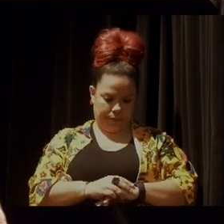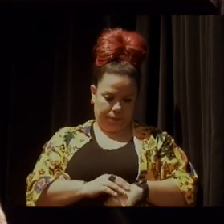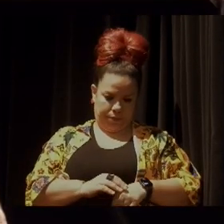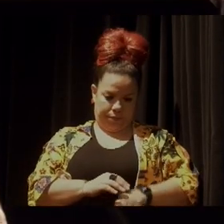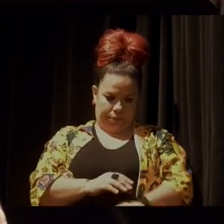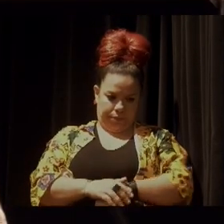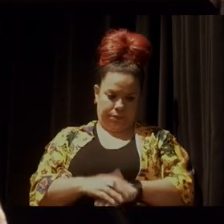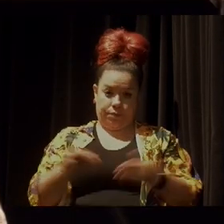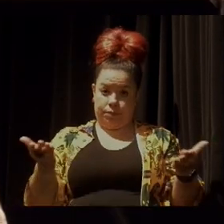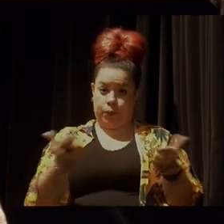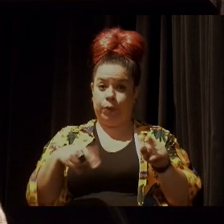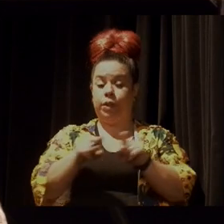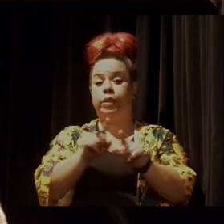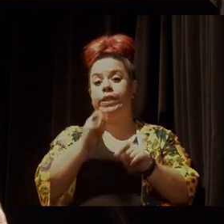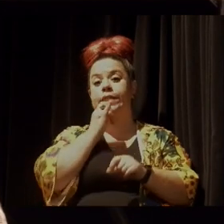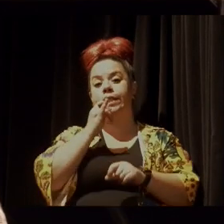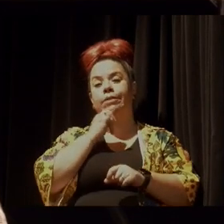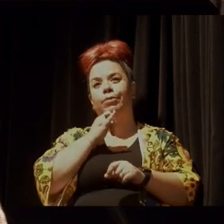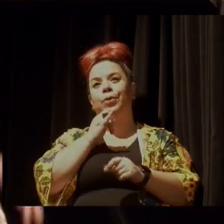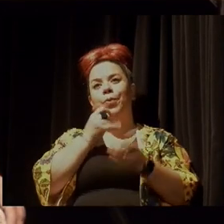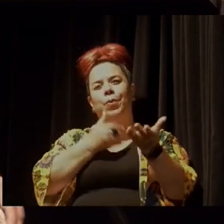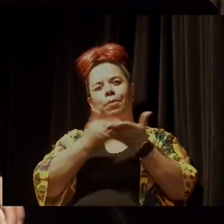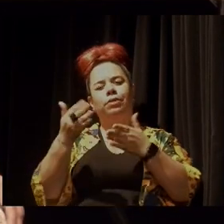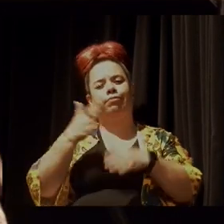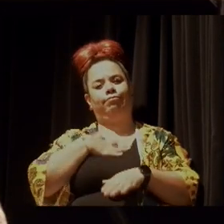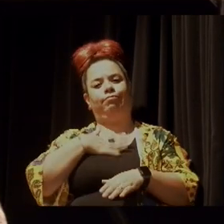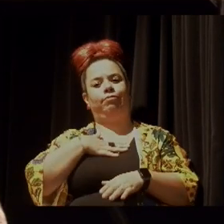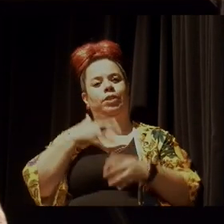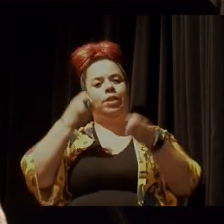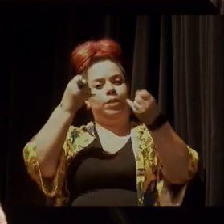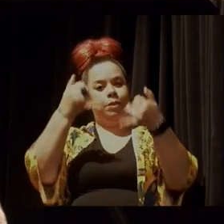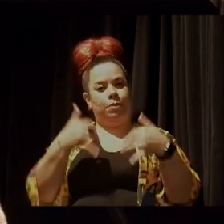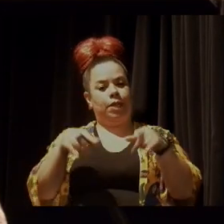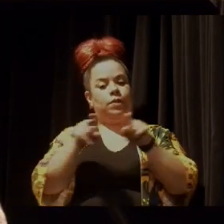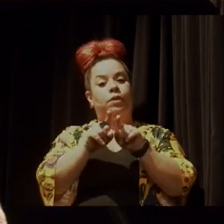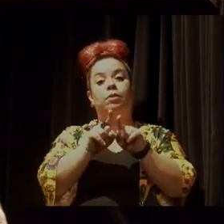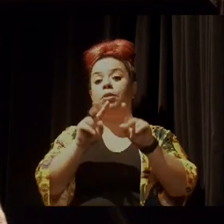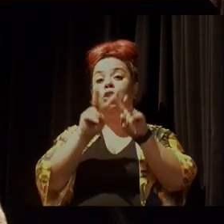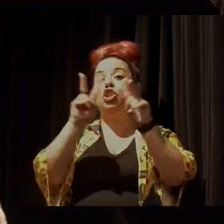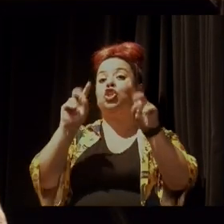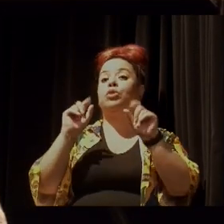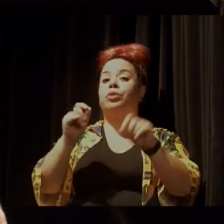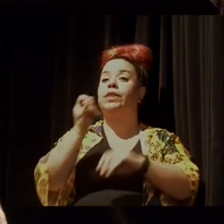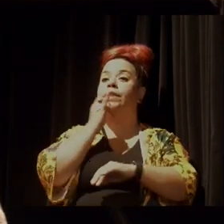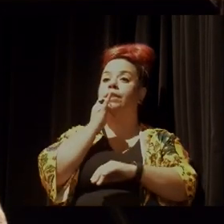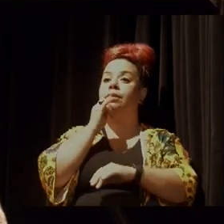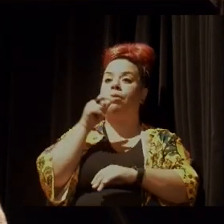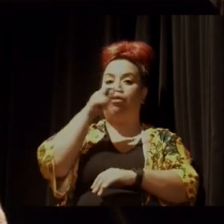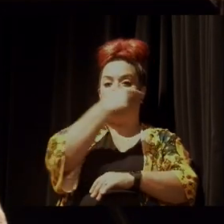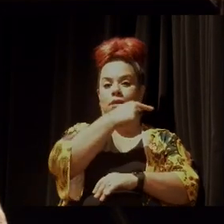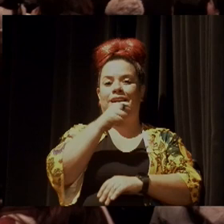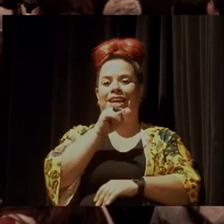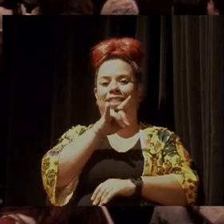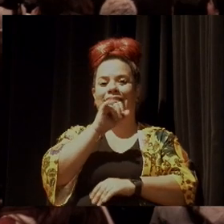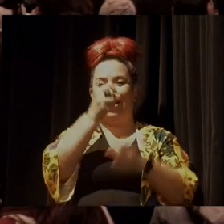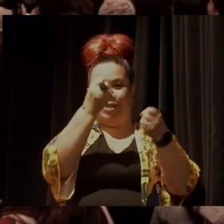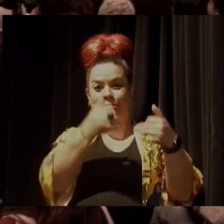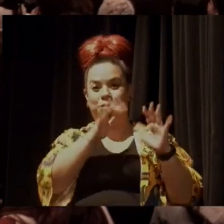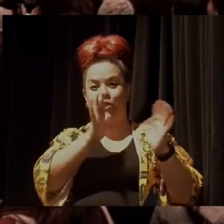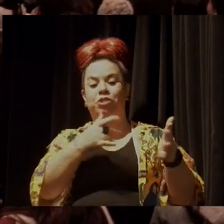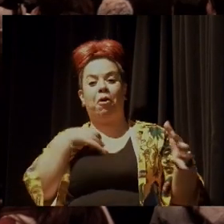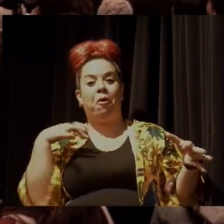também já na minha fala, que vai muito no sentido do que a Adriana traz, eu acho isso bem legal,